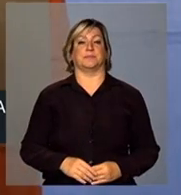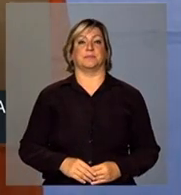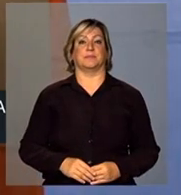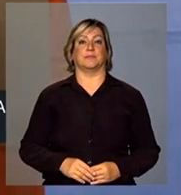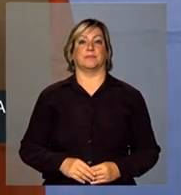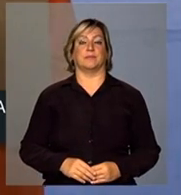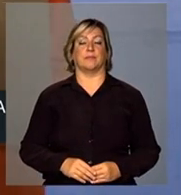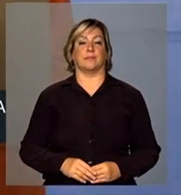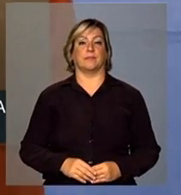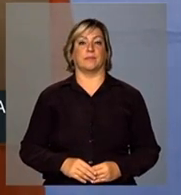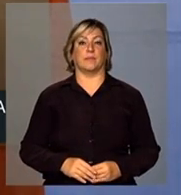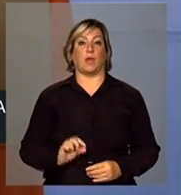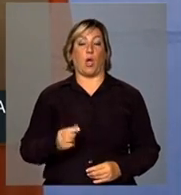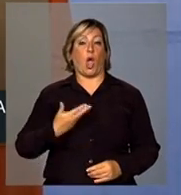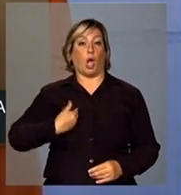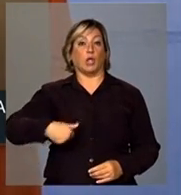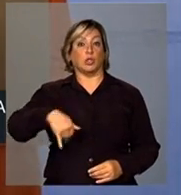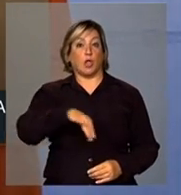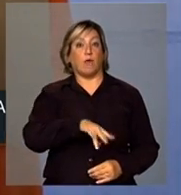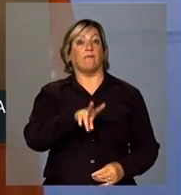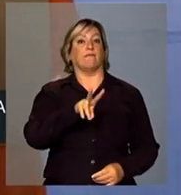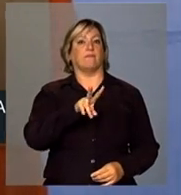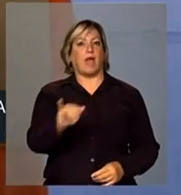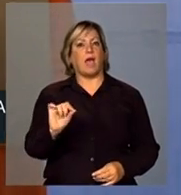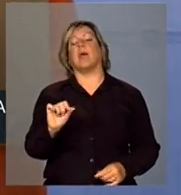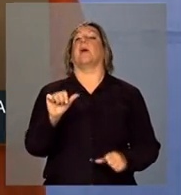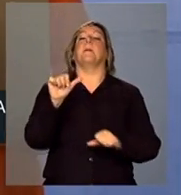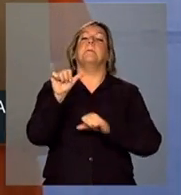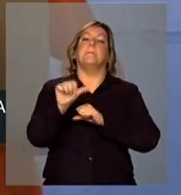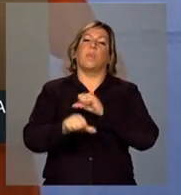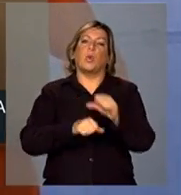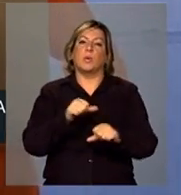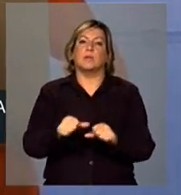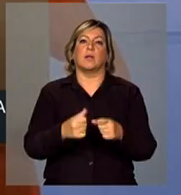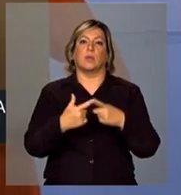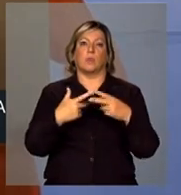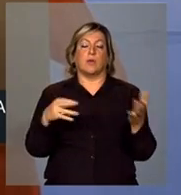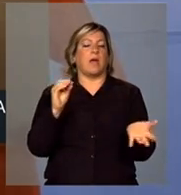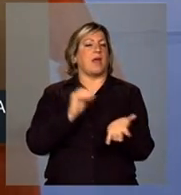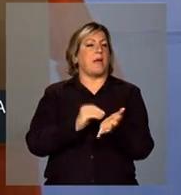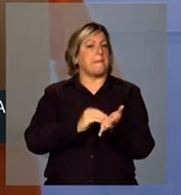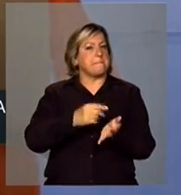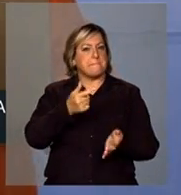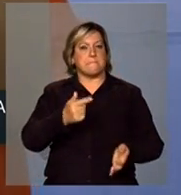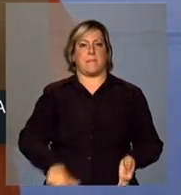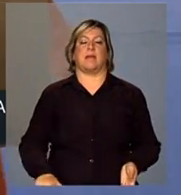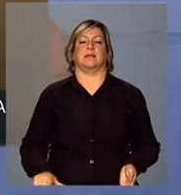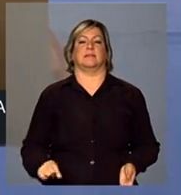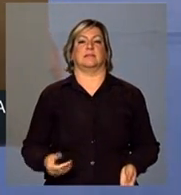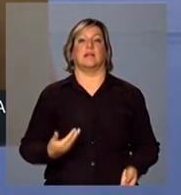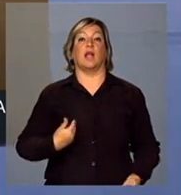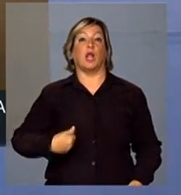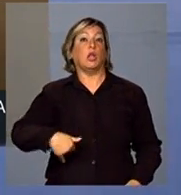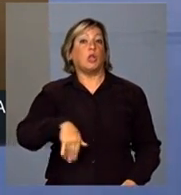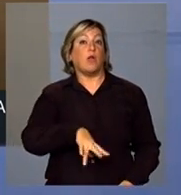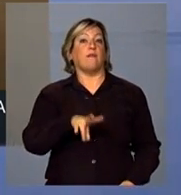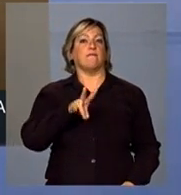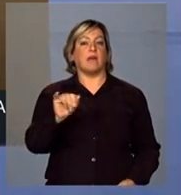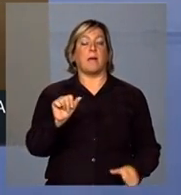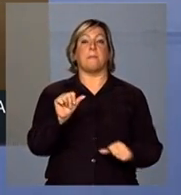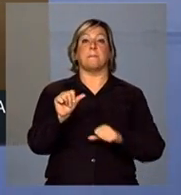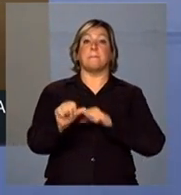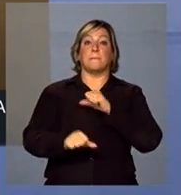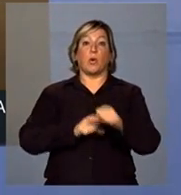nós iremos mudar ainda mais. Nós iremos mudar